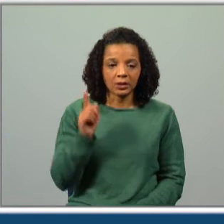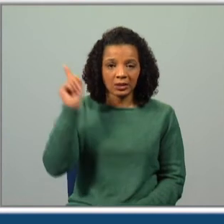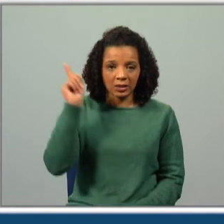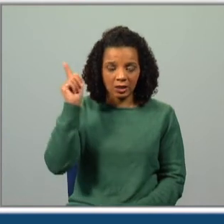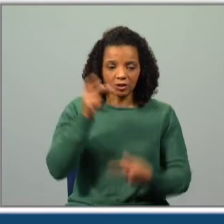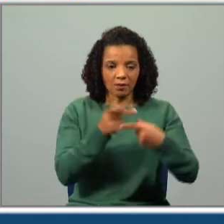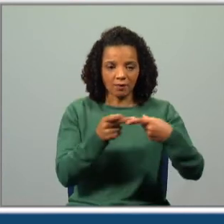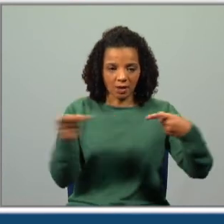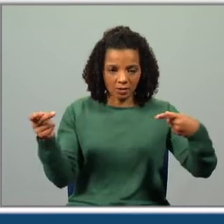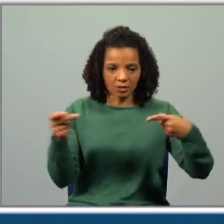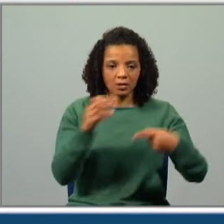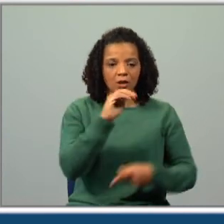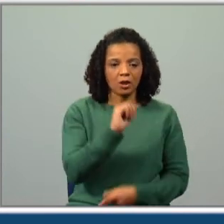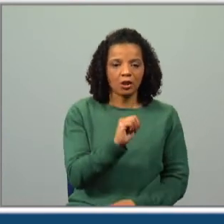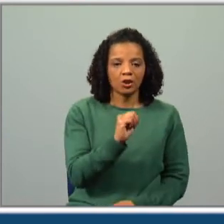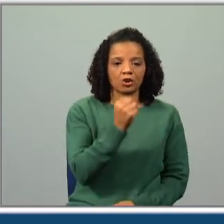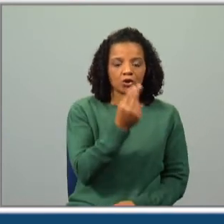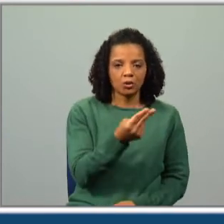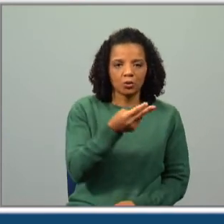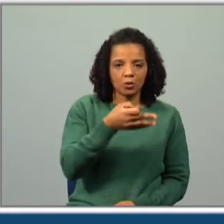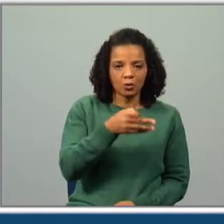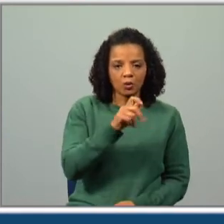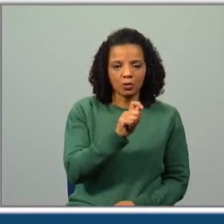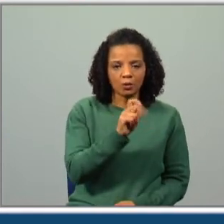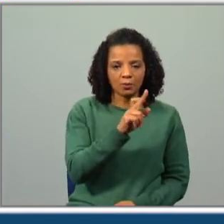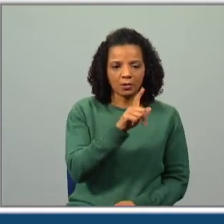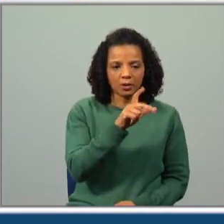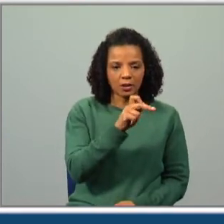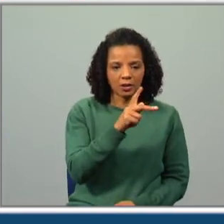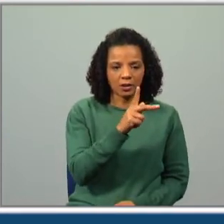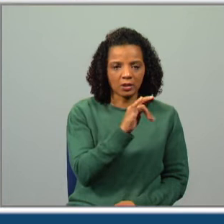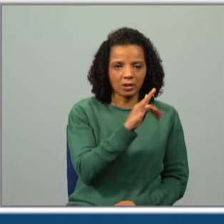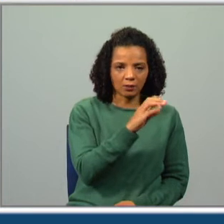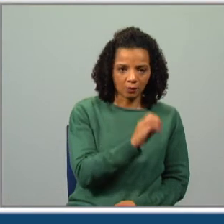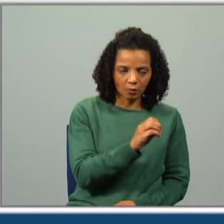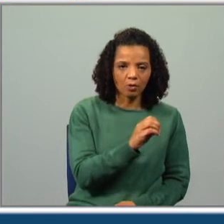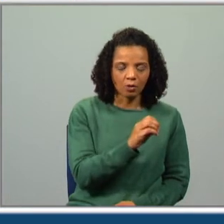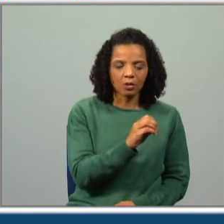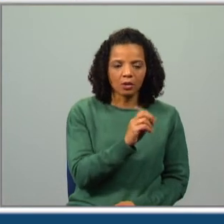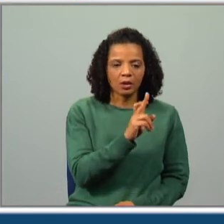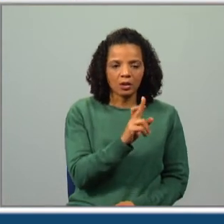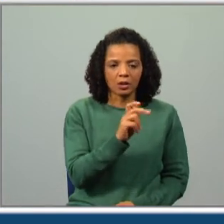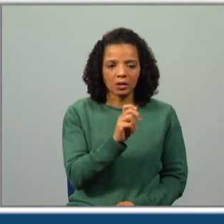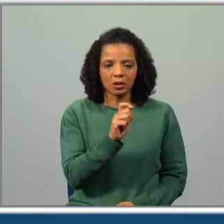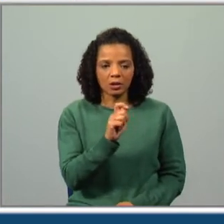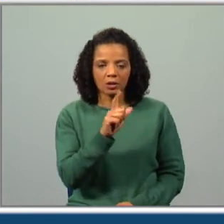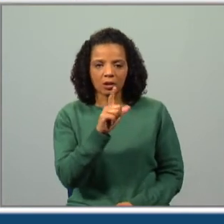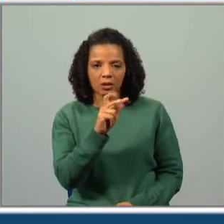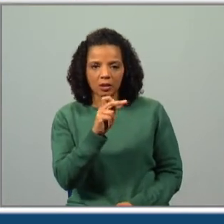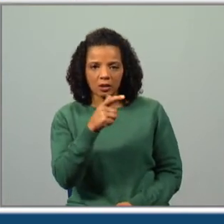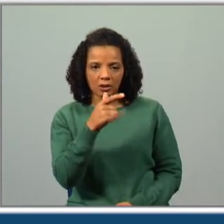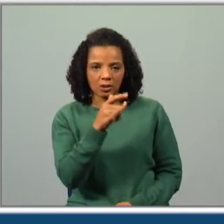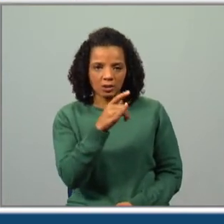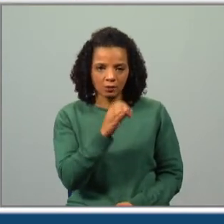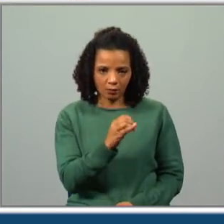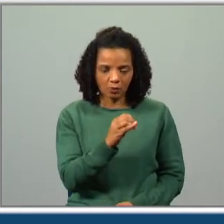frase, eu quero ser o mais rico, é a característica do nome, feita em